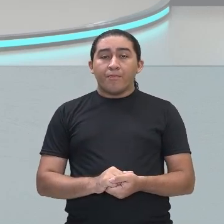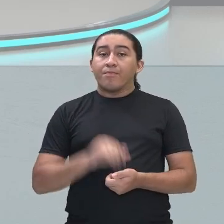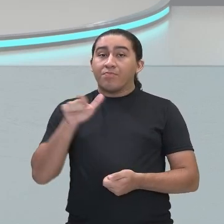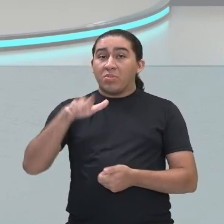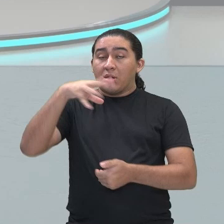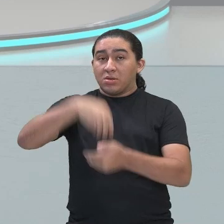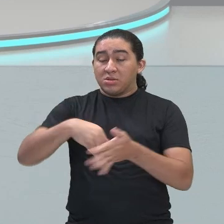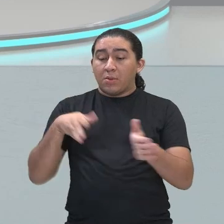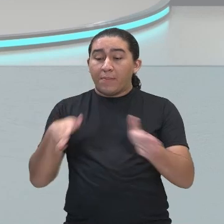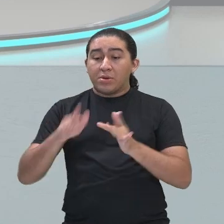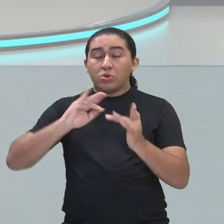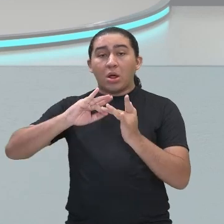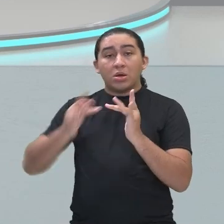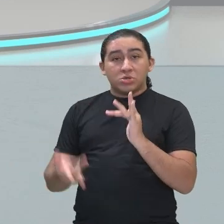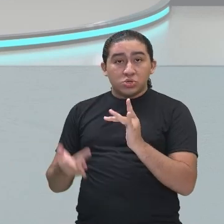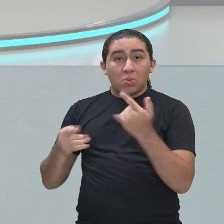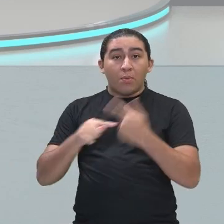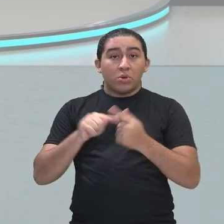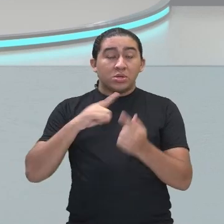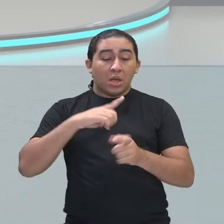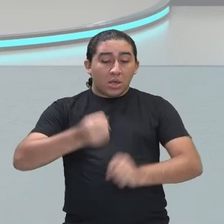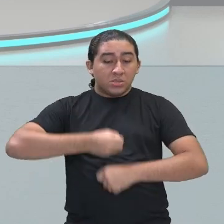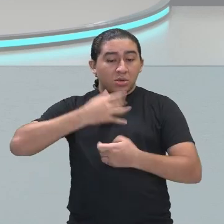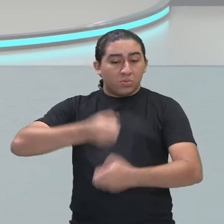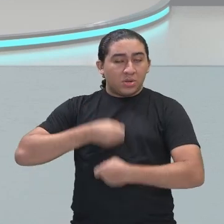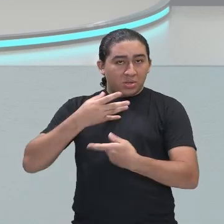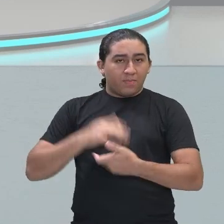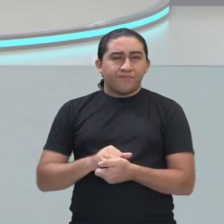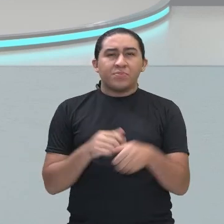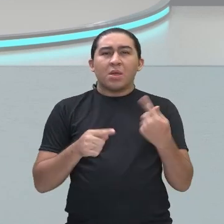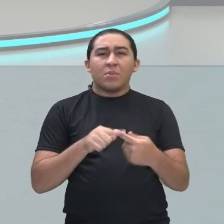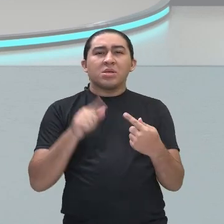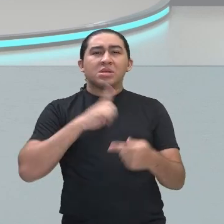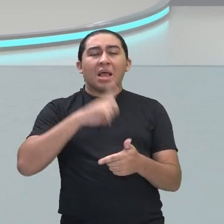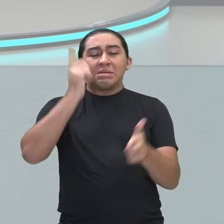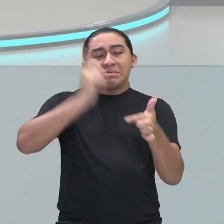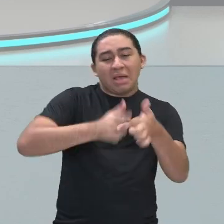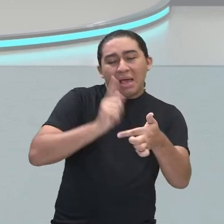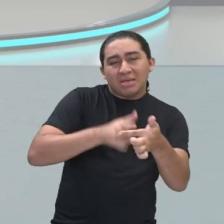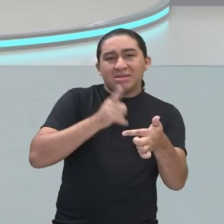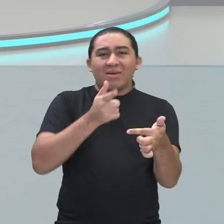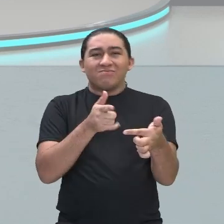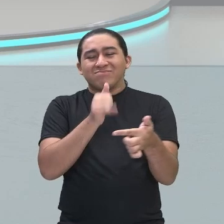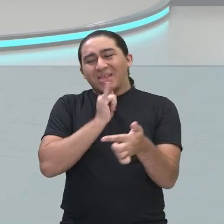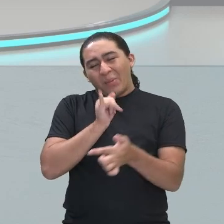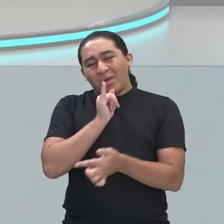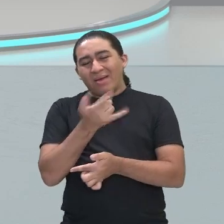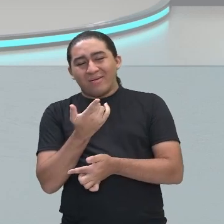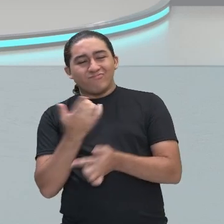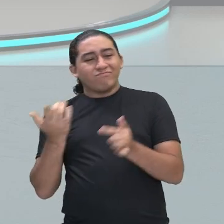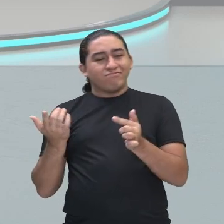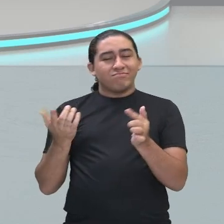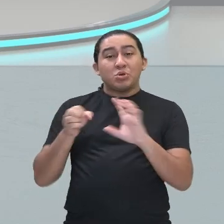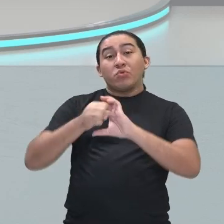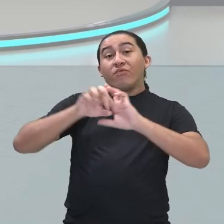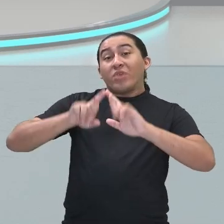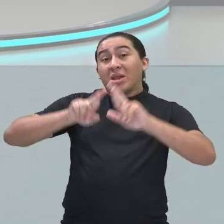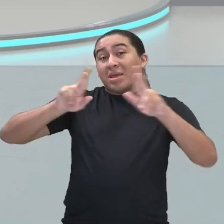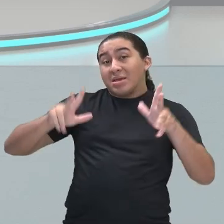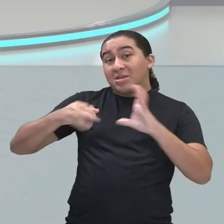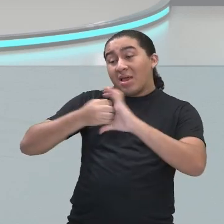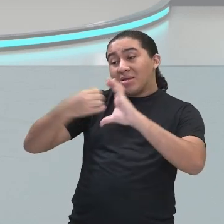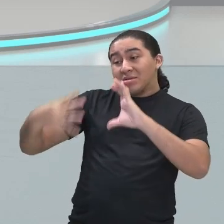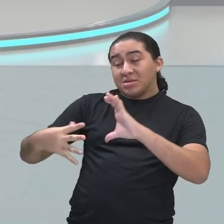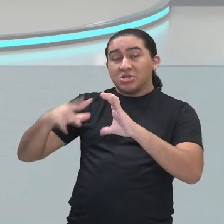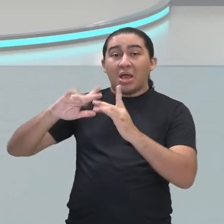verdadeiramente, por causa desse lirismo. Porque enquanto foi sátira, não era tão... Ele não estava tão